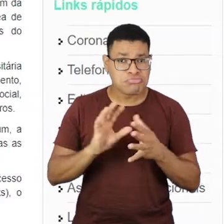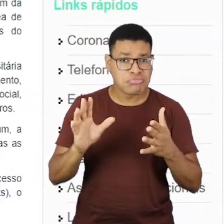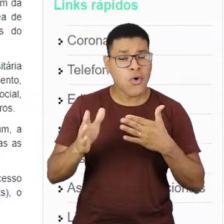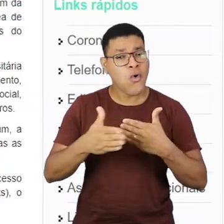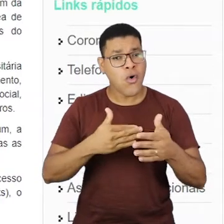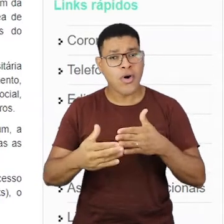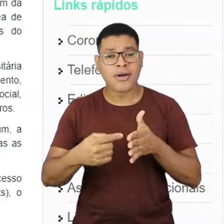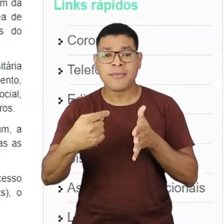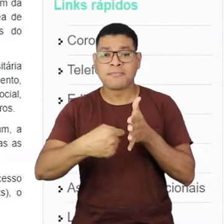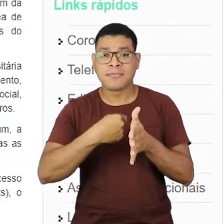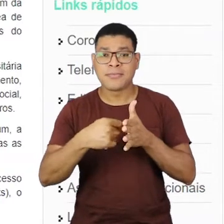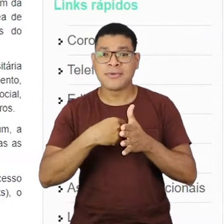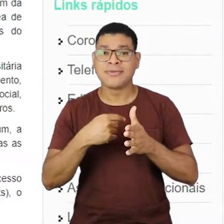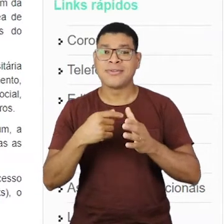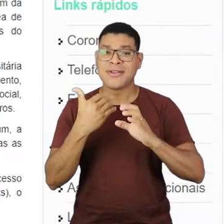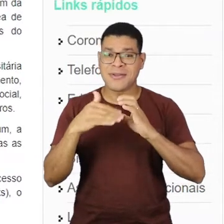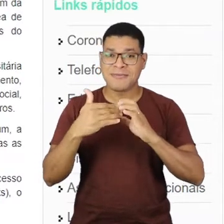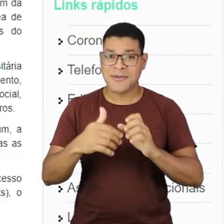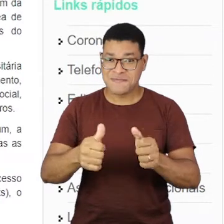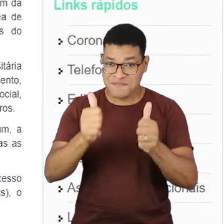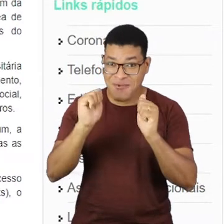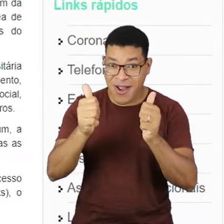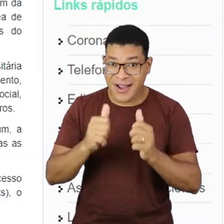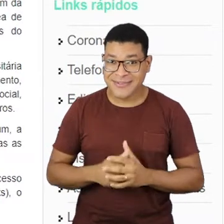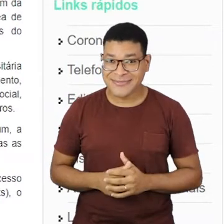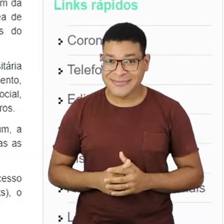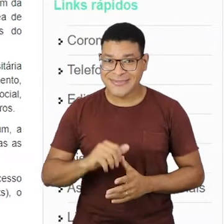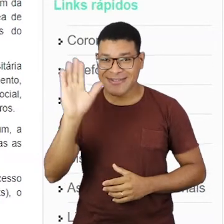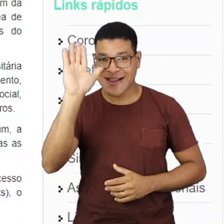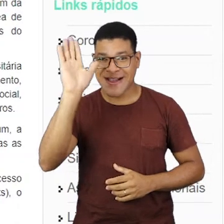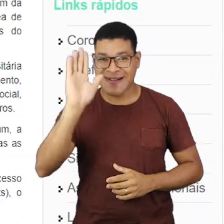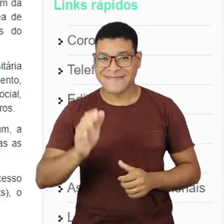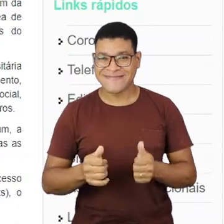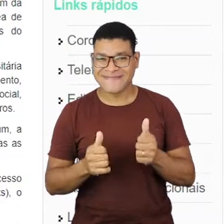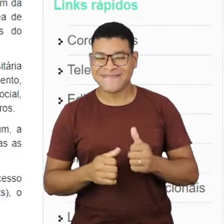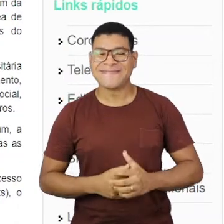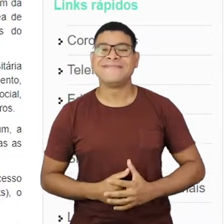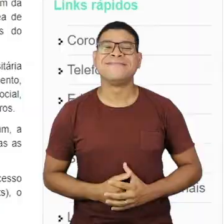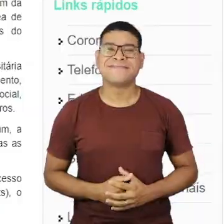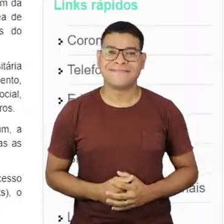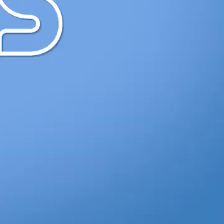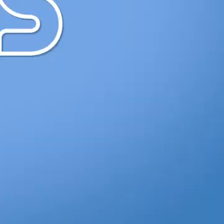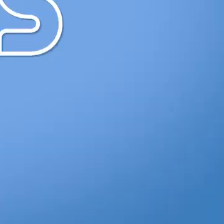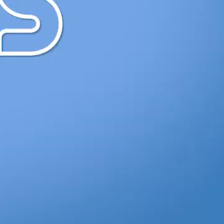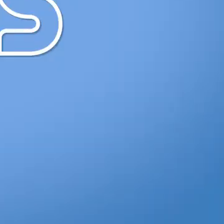em contato conosco através do nosso e-mail, tá bom? Até breve!